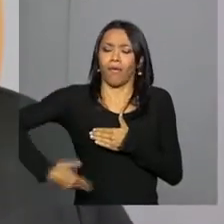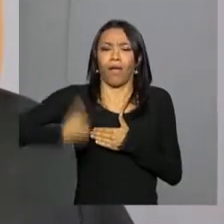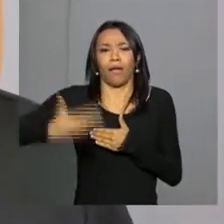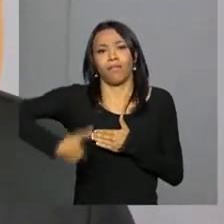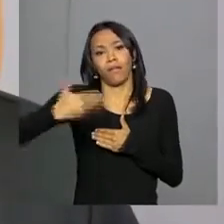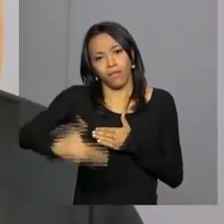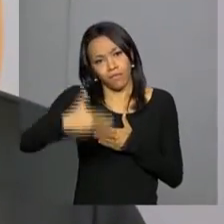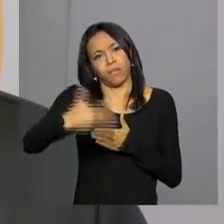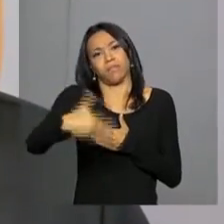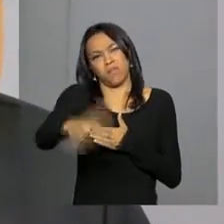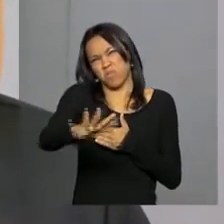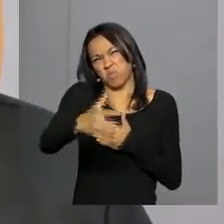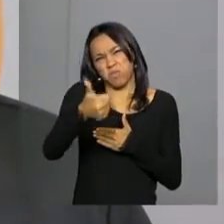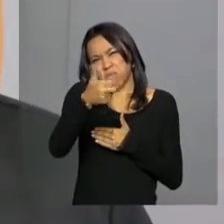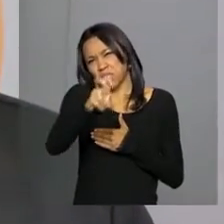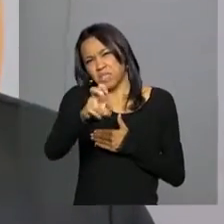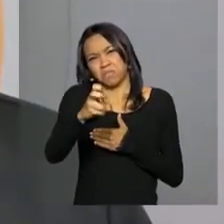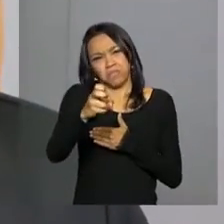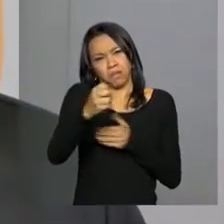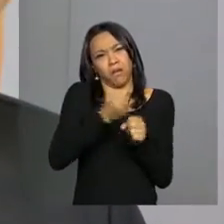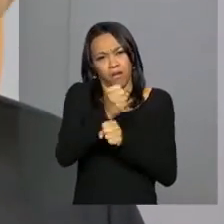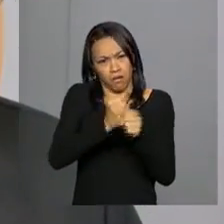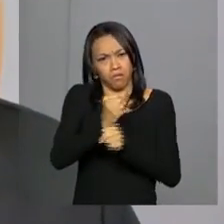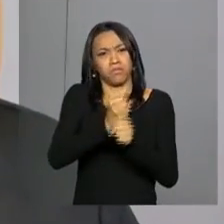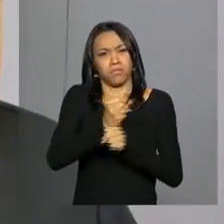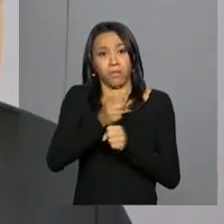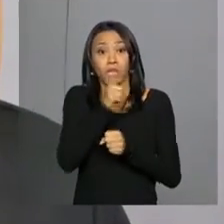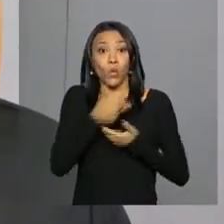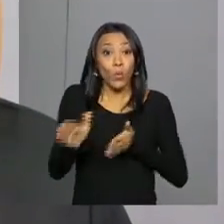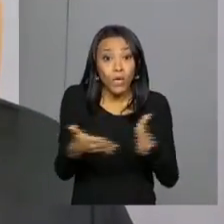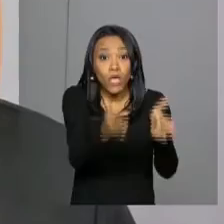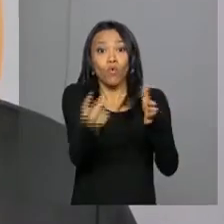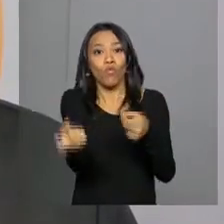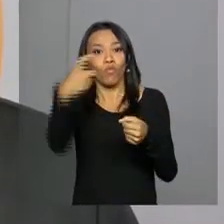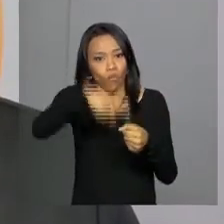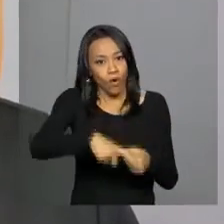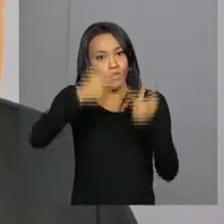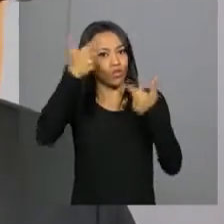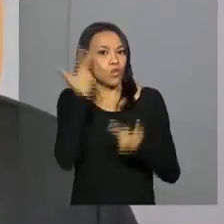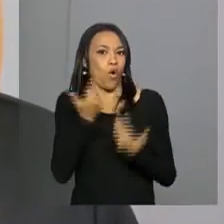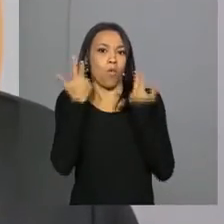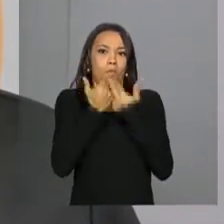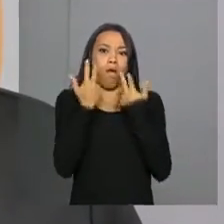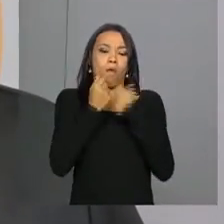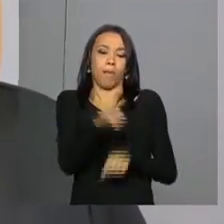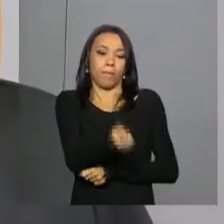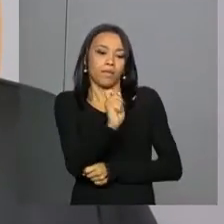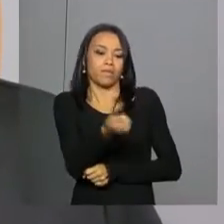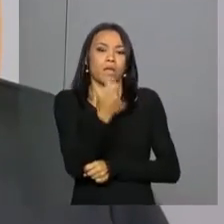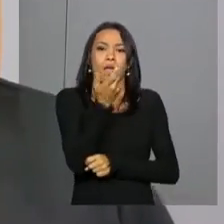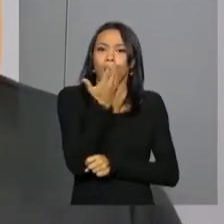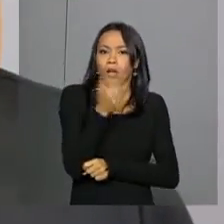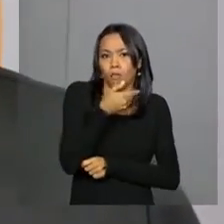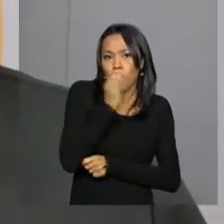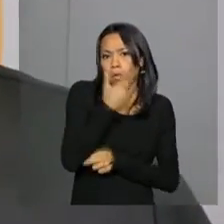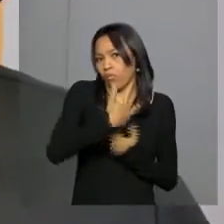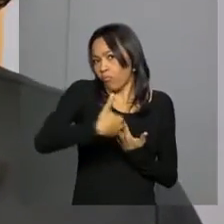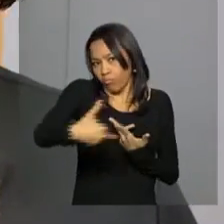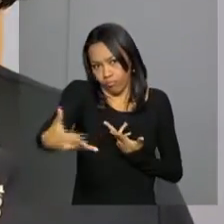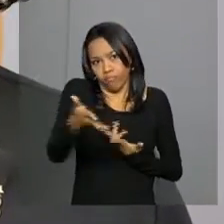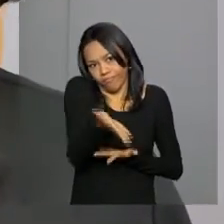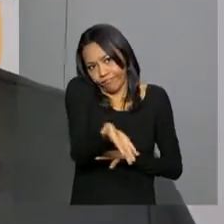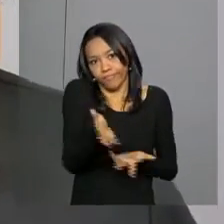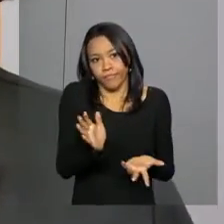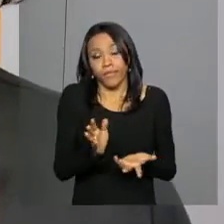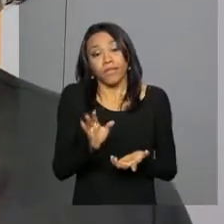estamos prevendo cerca de 15 anos para que o Rio volte a ter condições ideais. E, obviamente, não quer dizer que